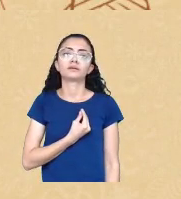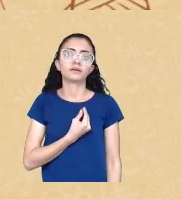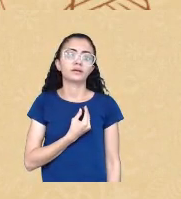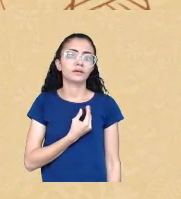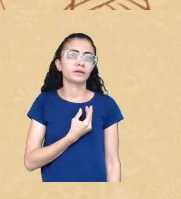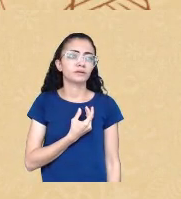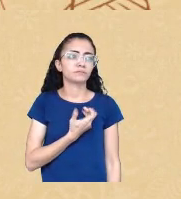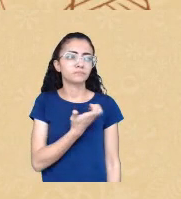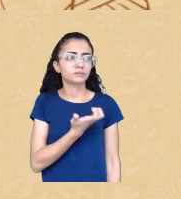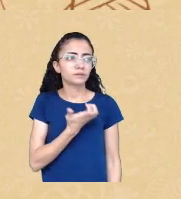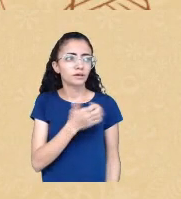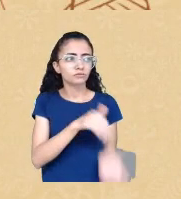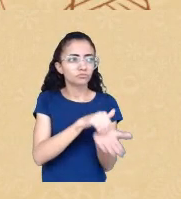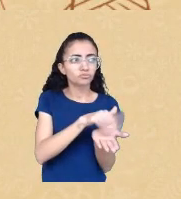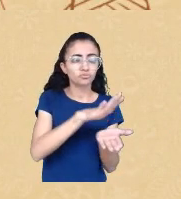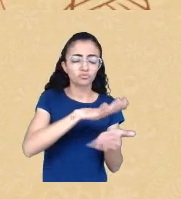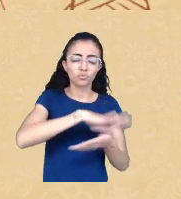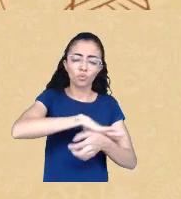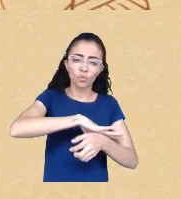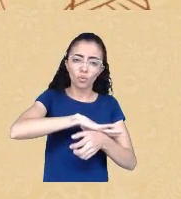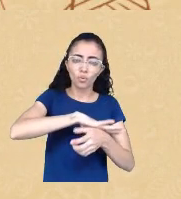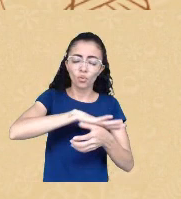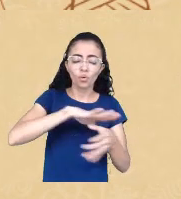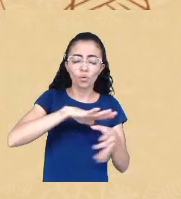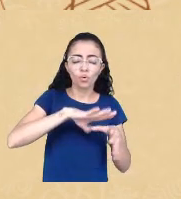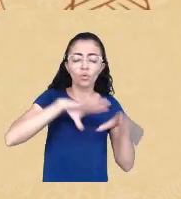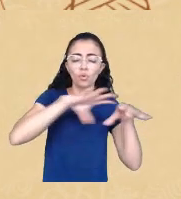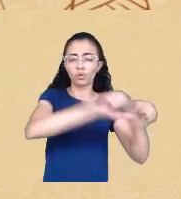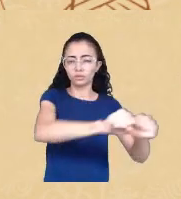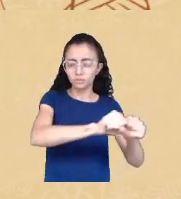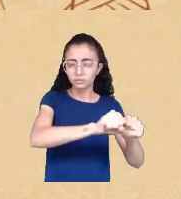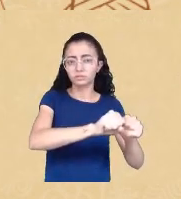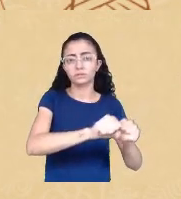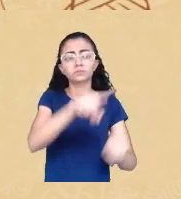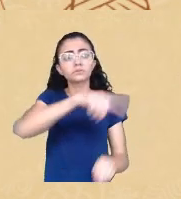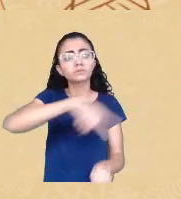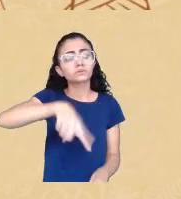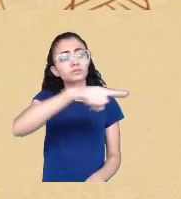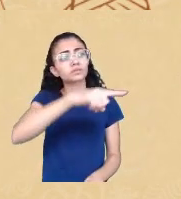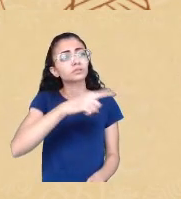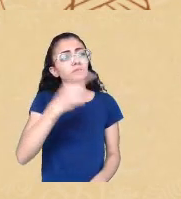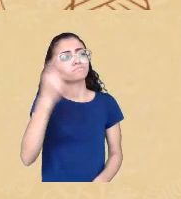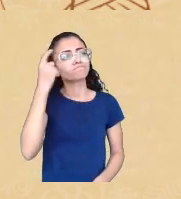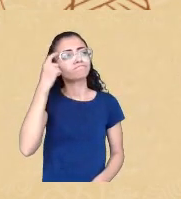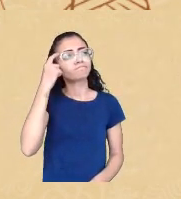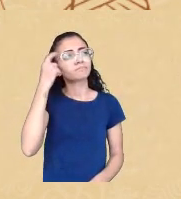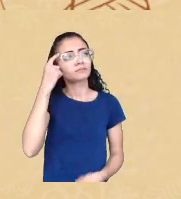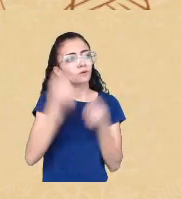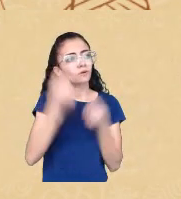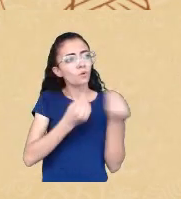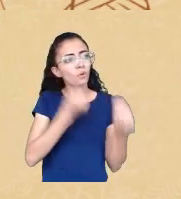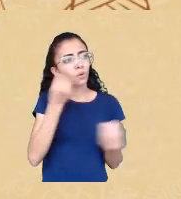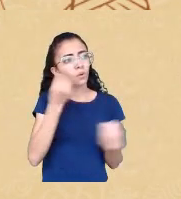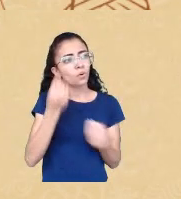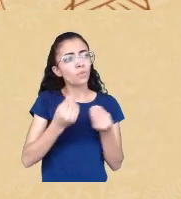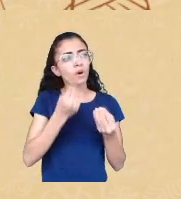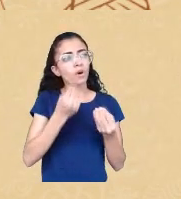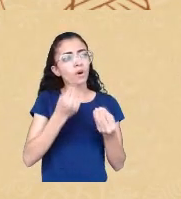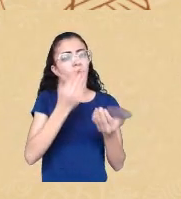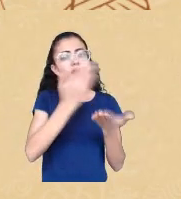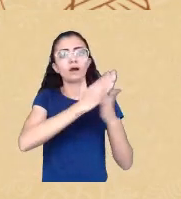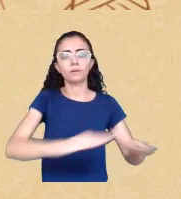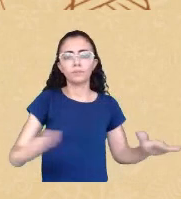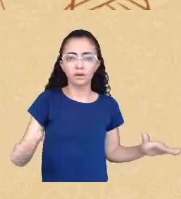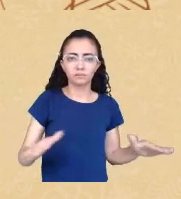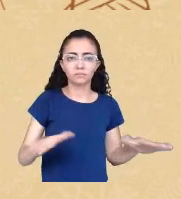a pensar possibilidades de romper com esse colonizador que está dentro de